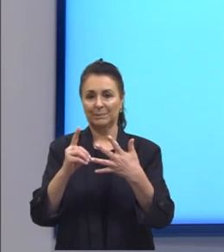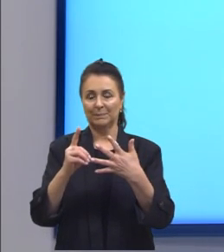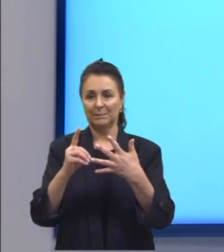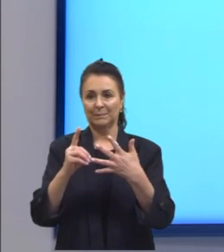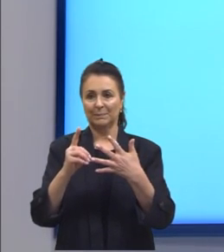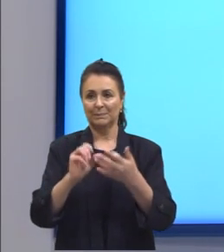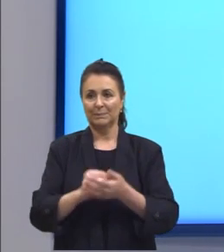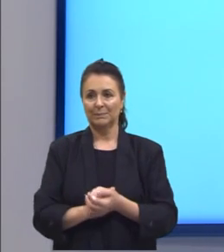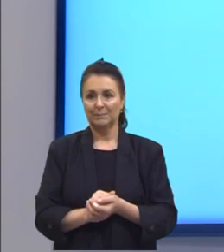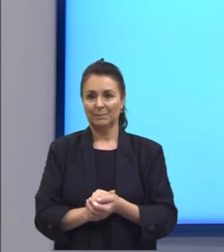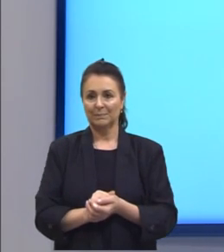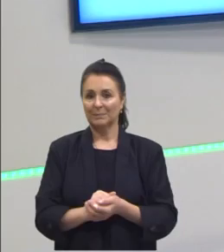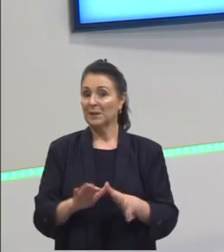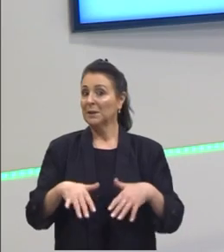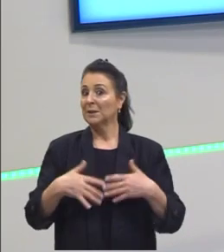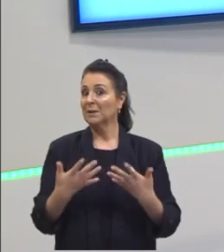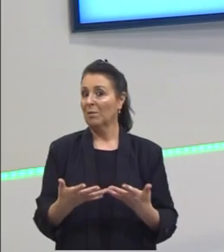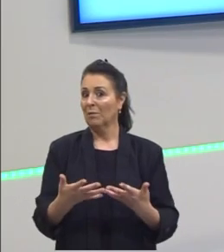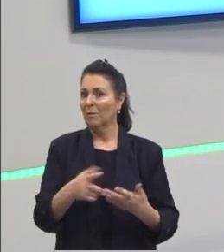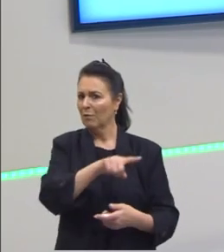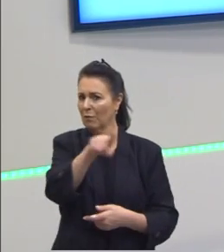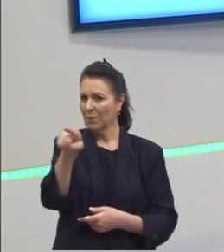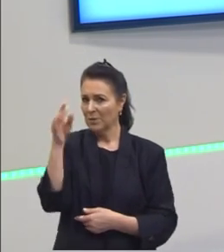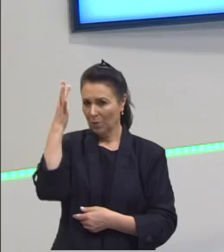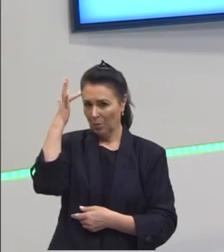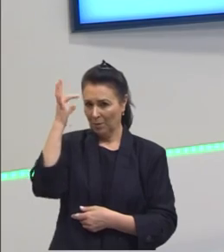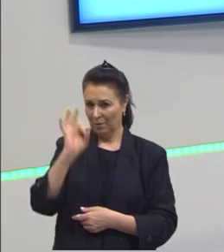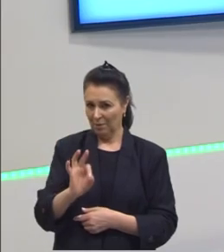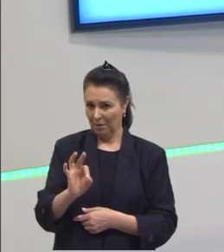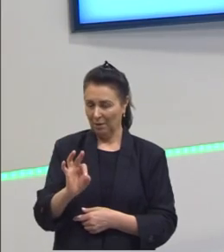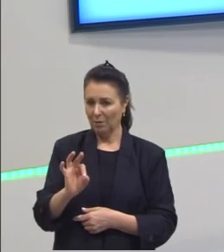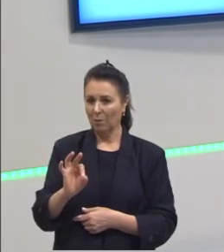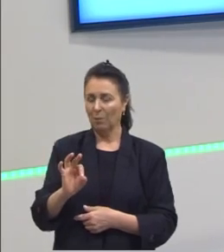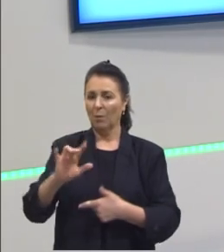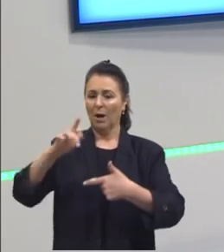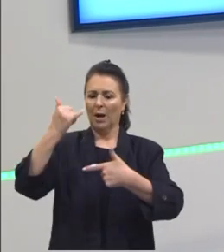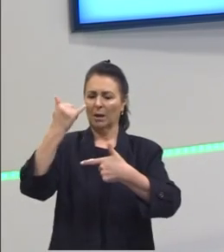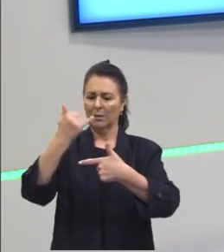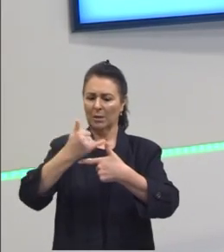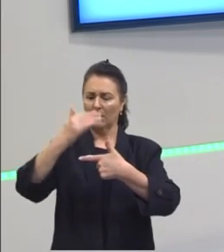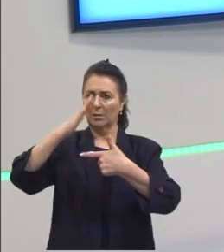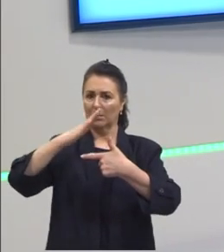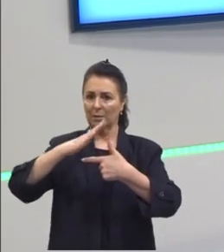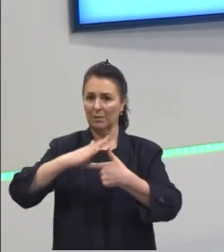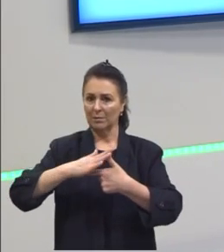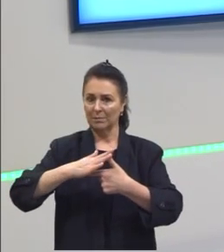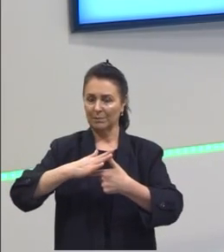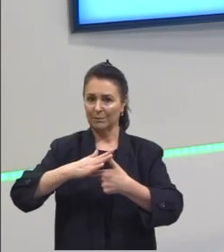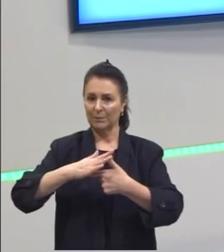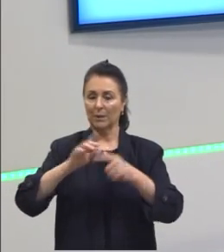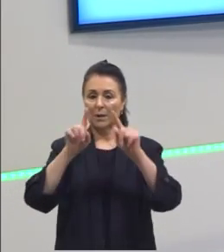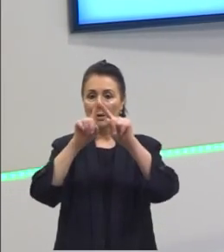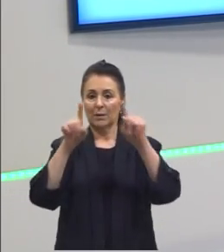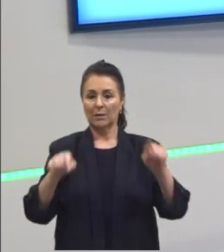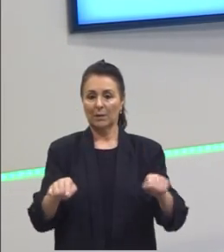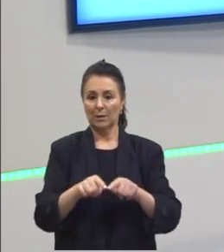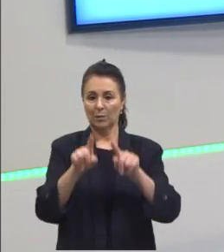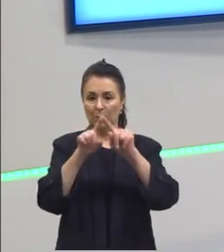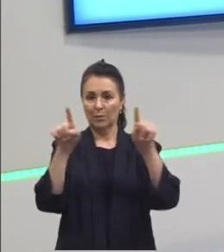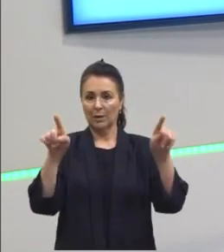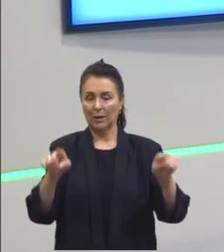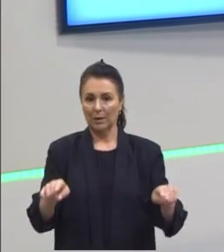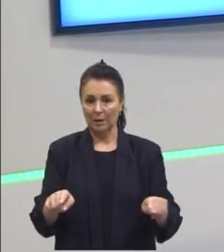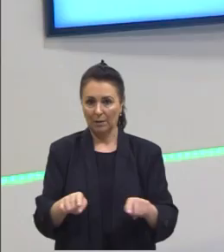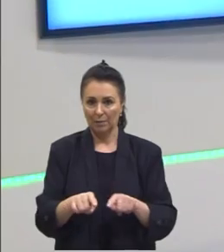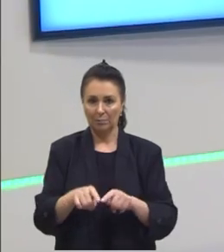e aí gente vocês compreenderam a trigonometria nós vimos então triângulo retângulo um